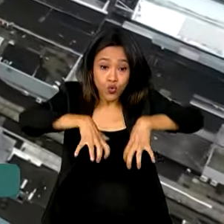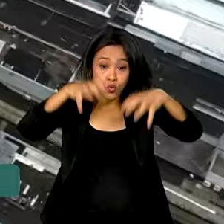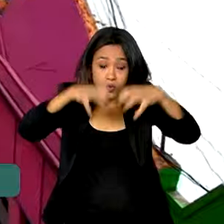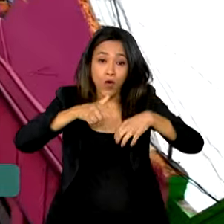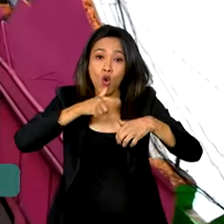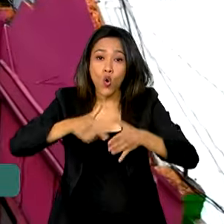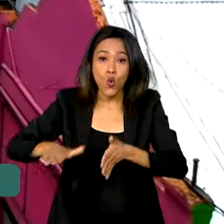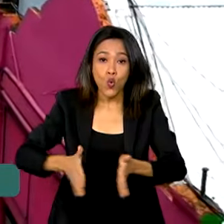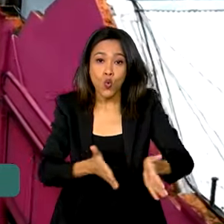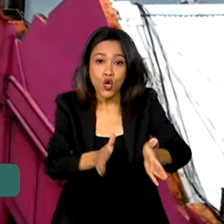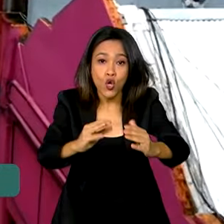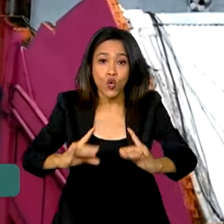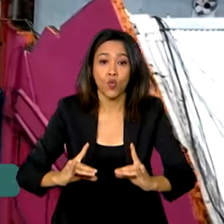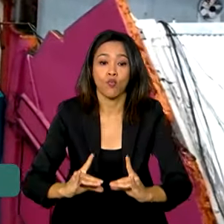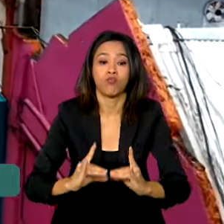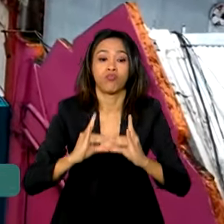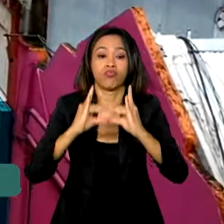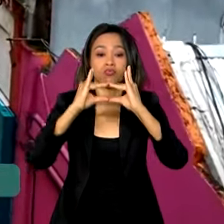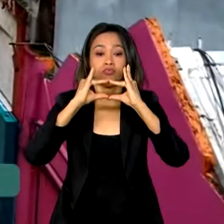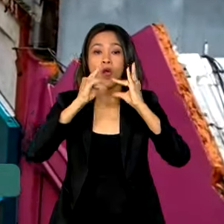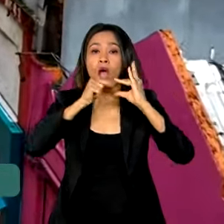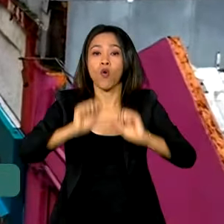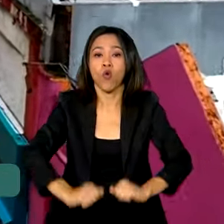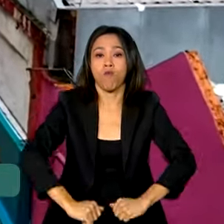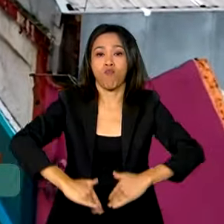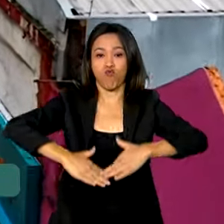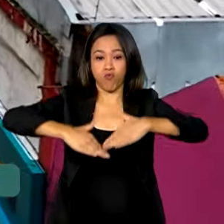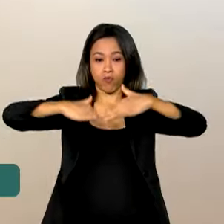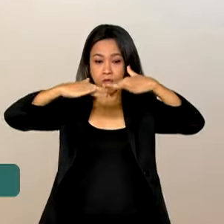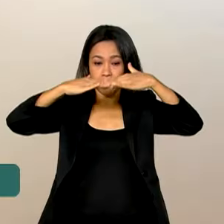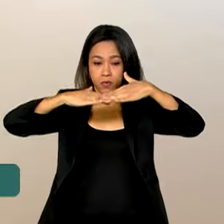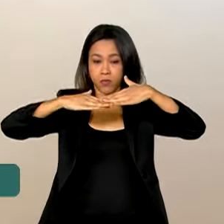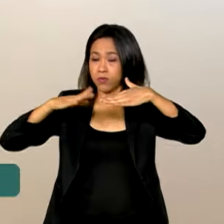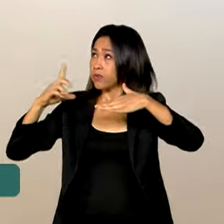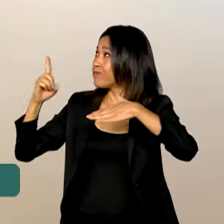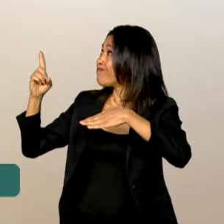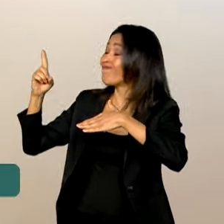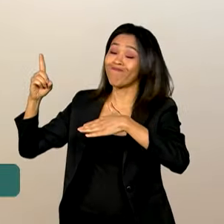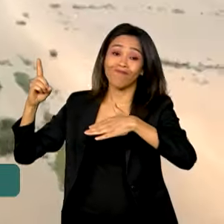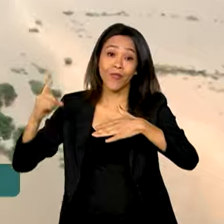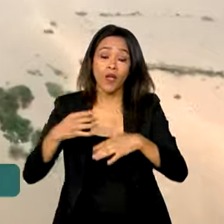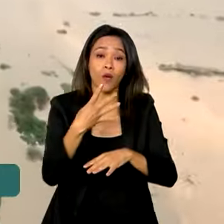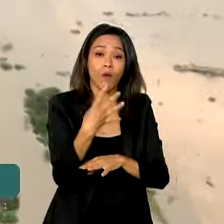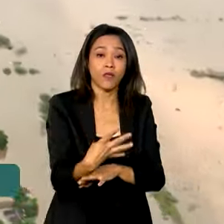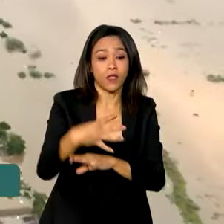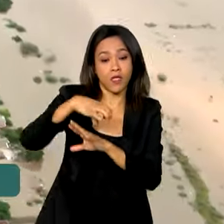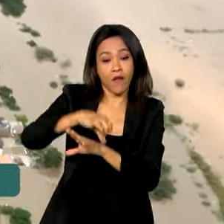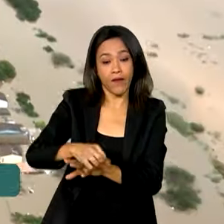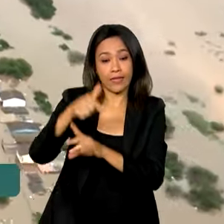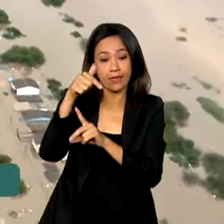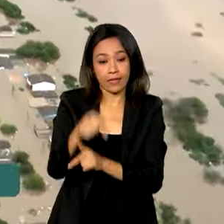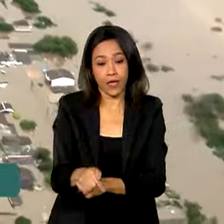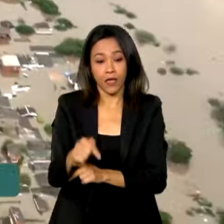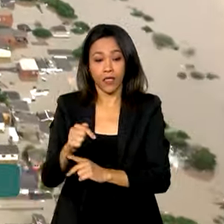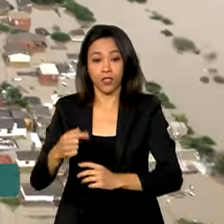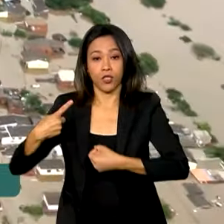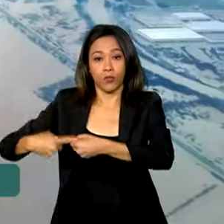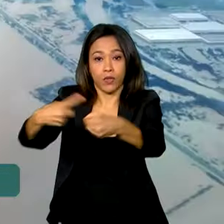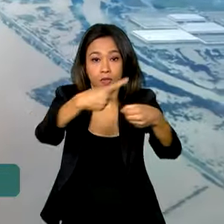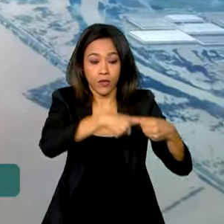transbordou e engoliu bairros inteiros de Porto Alegre. Dos 497 municípios gaúchos,